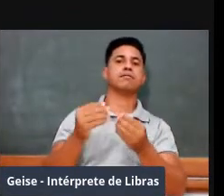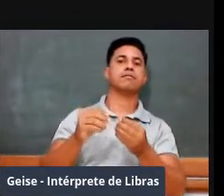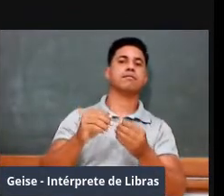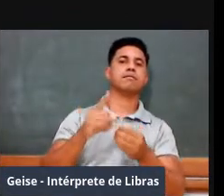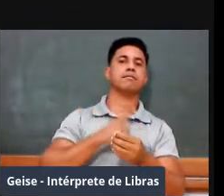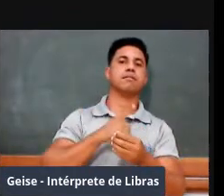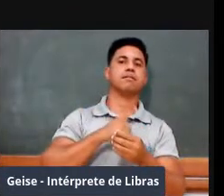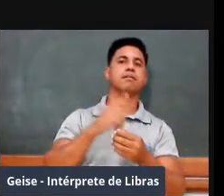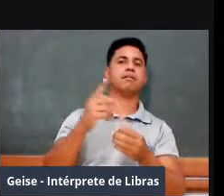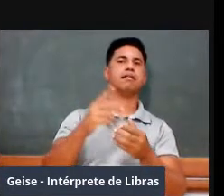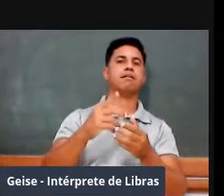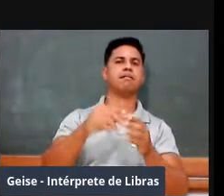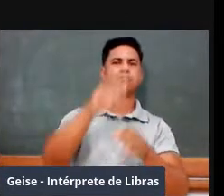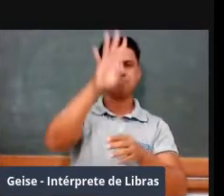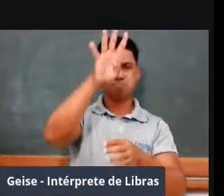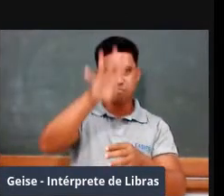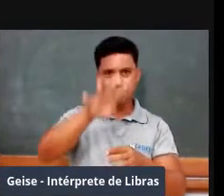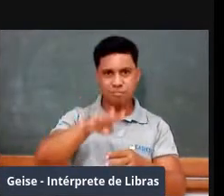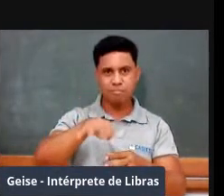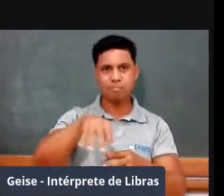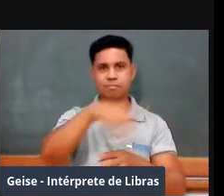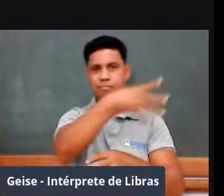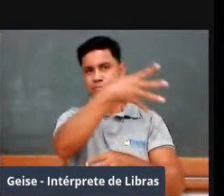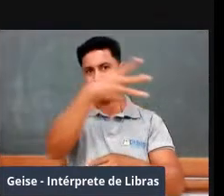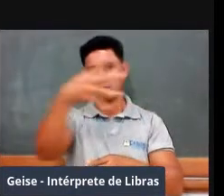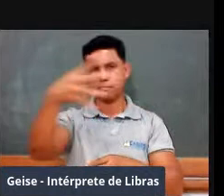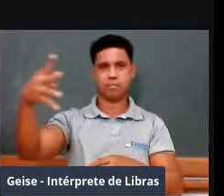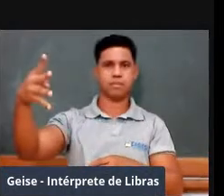Que mostra aí uma tabela